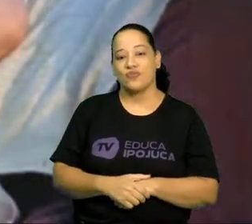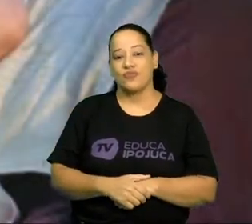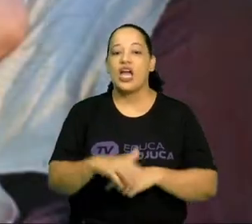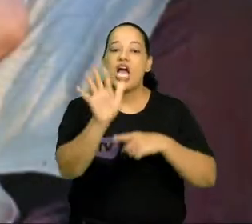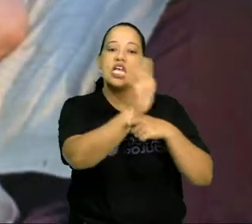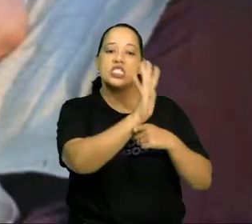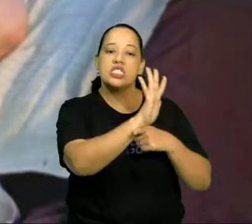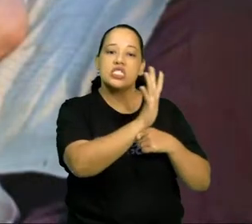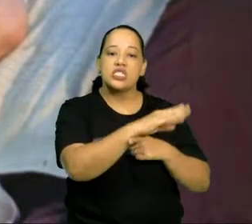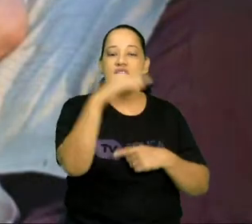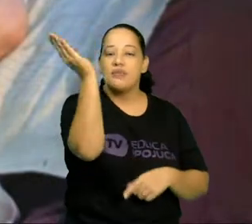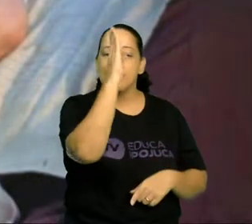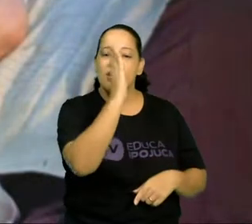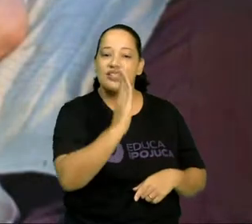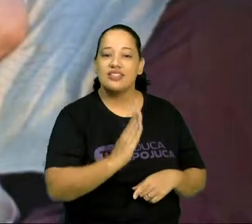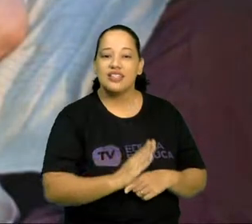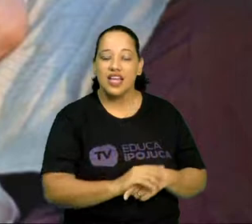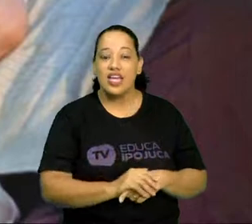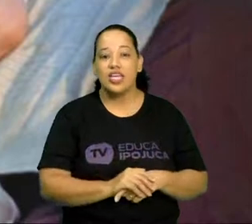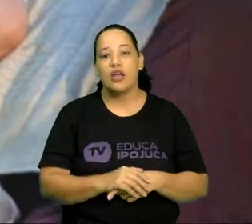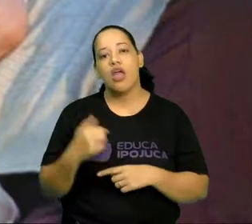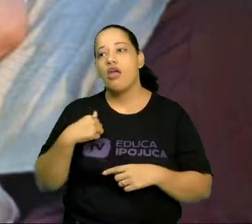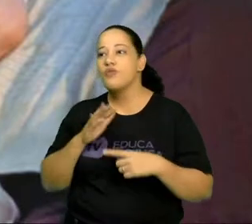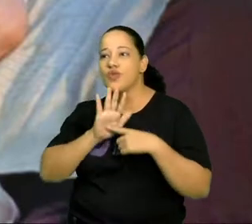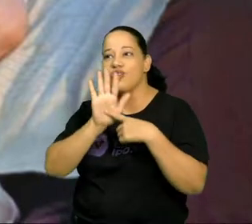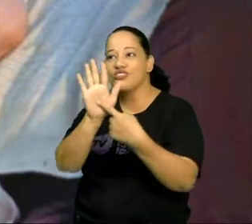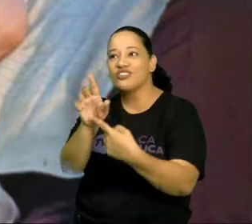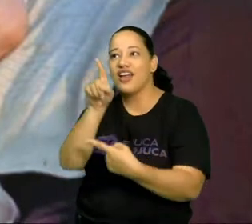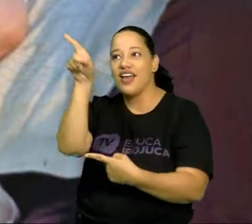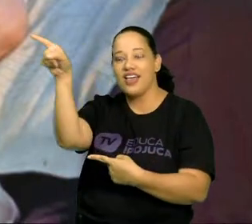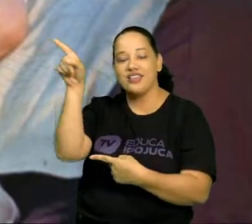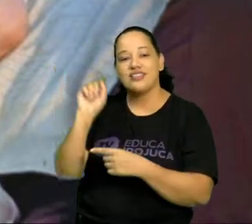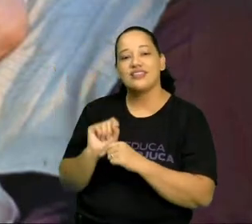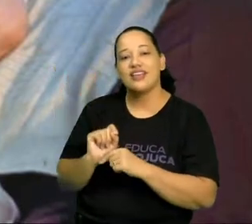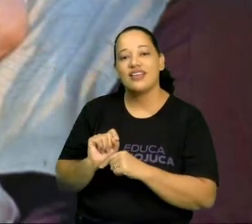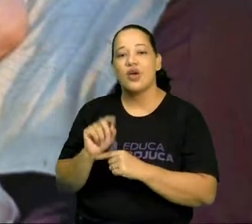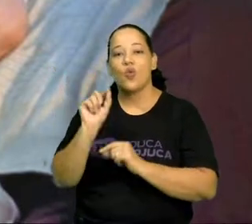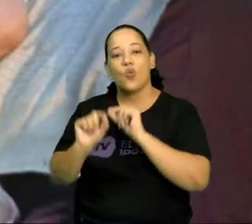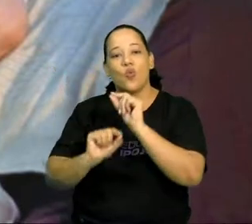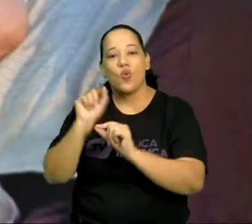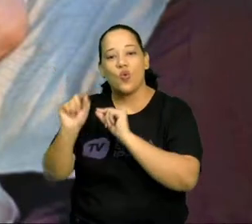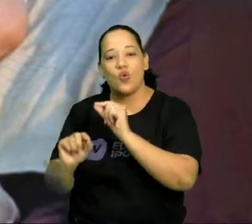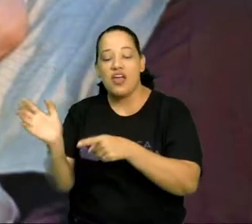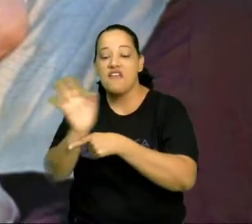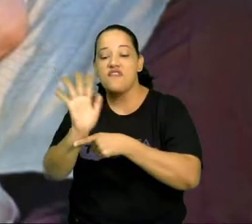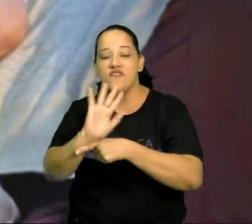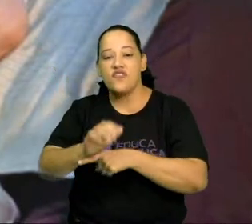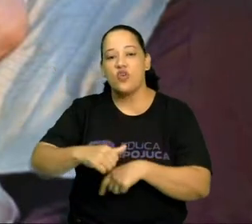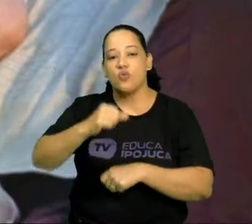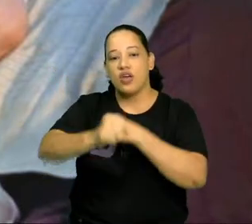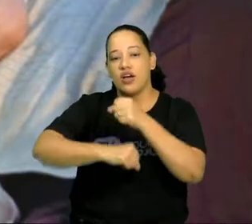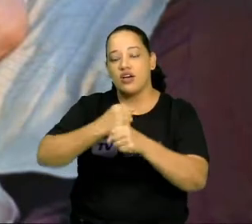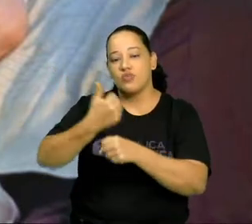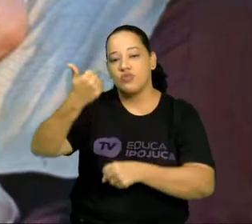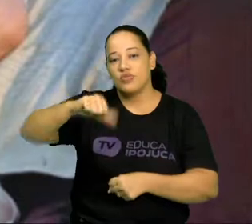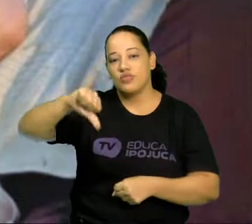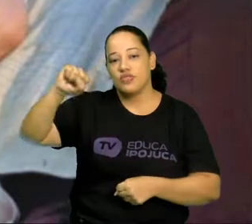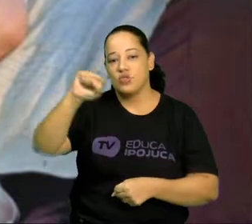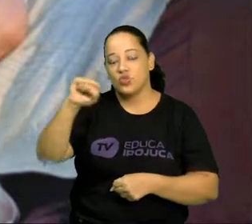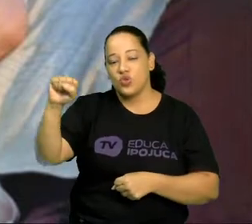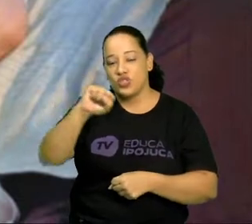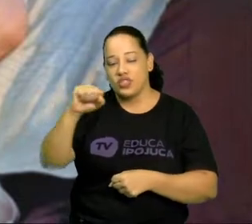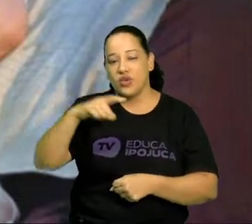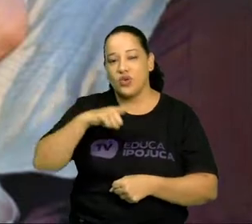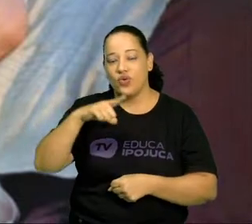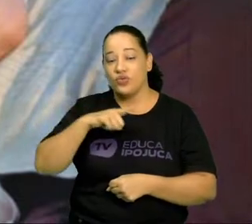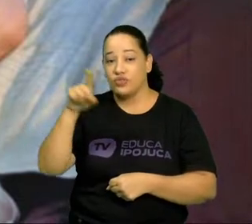Cinema brasileiro. Eu já queria abrir com essa imagem de Central do Brasil, que é um filme de 1988, onde a gente tem